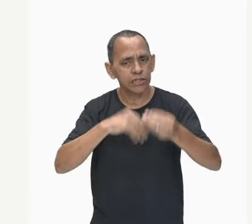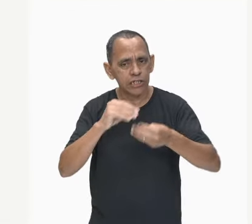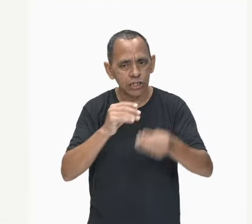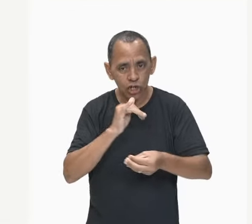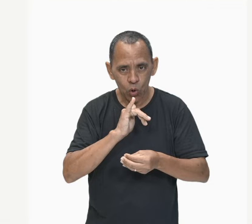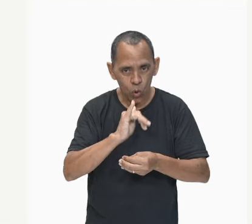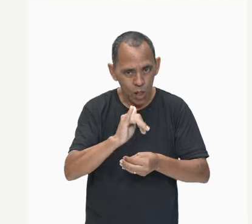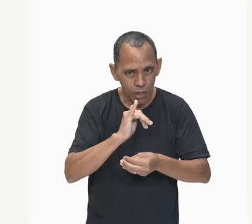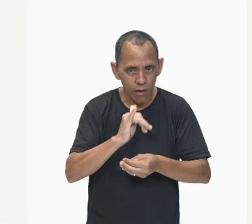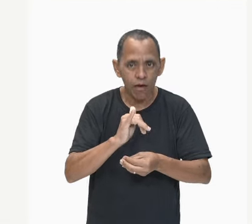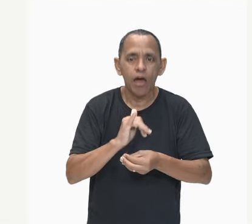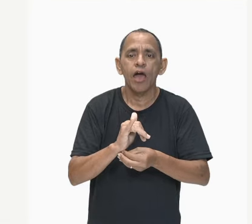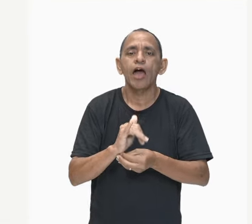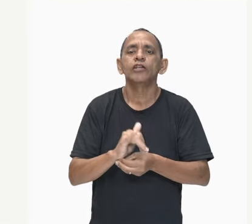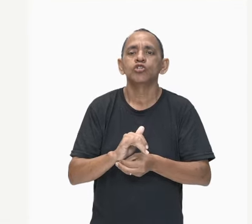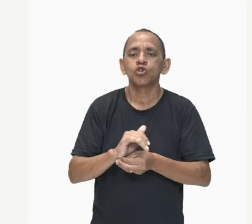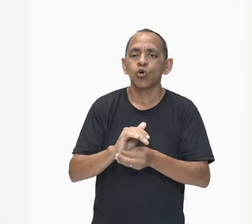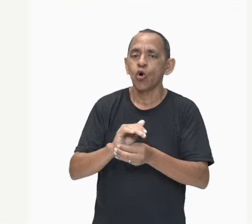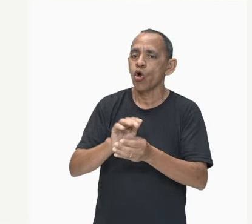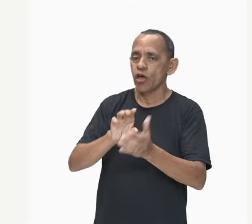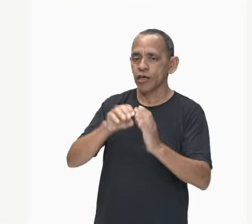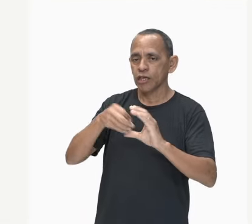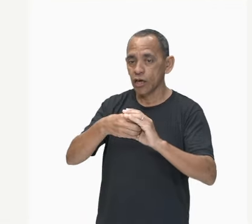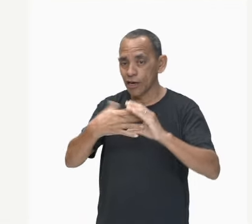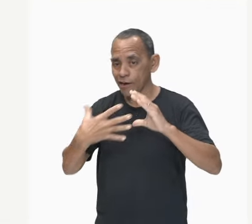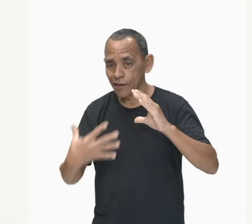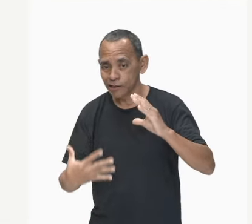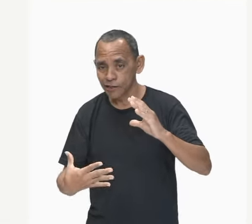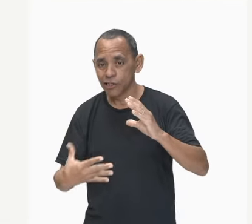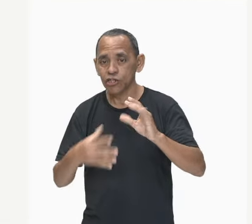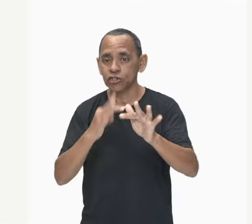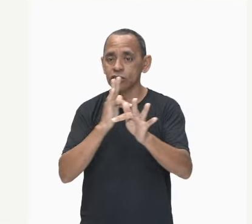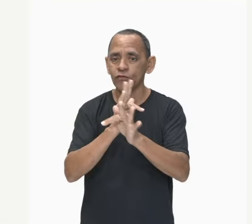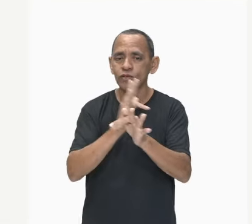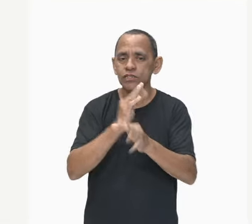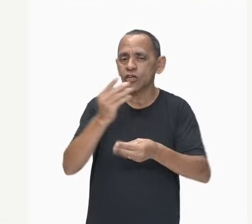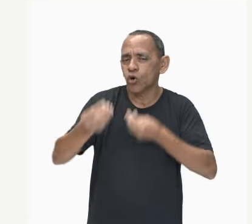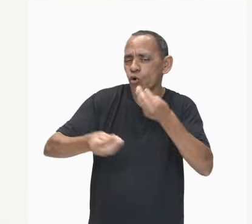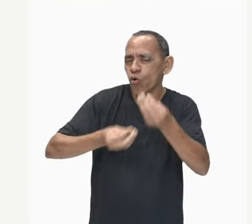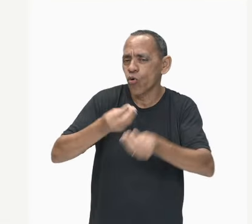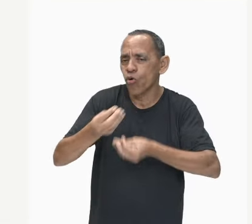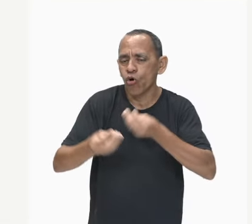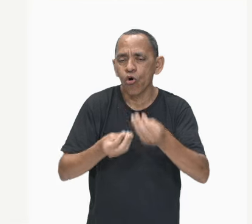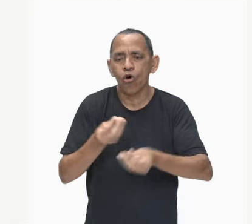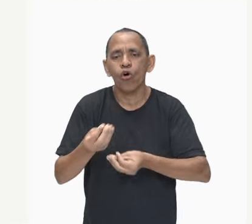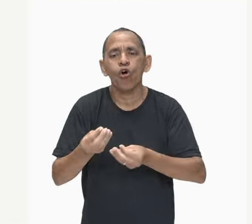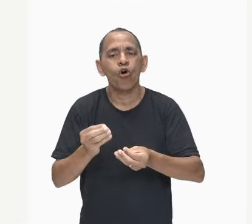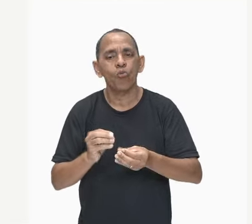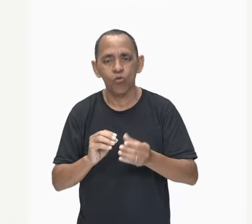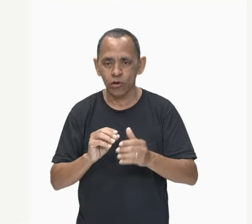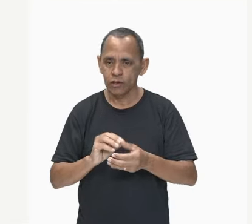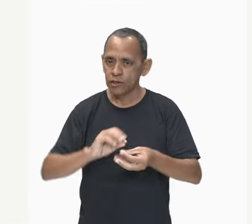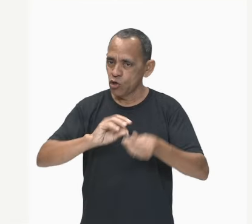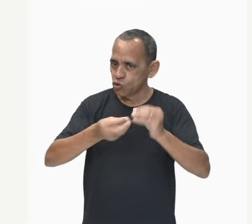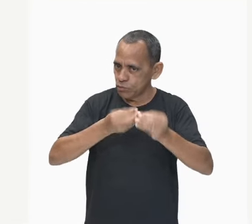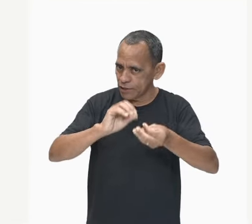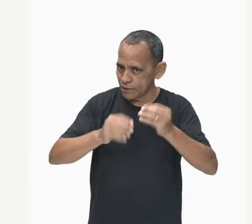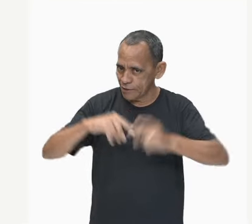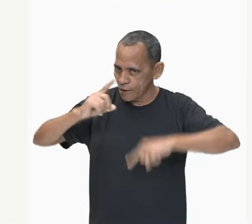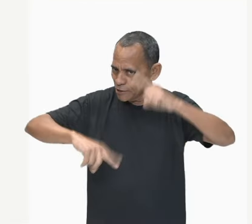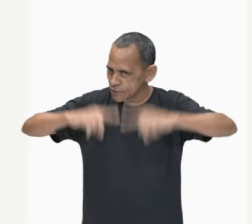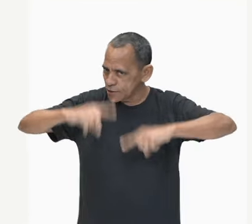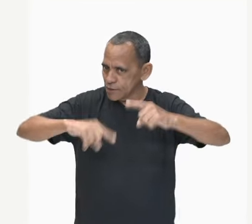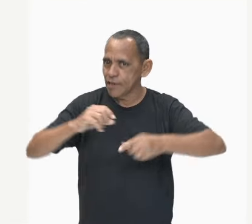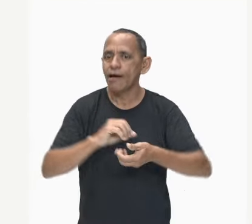é uma definição da física que determina como os corpos eletrizados vão se comportar. Quando eles